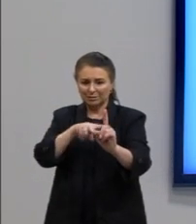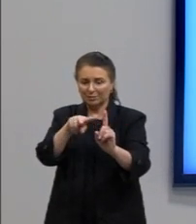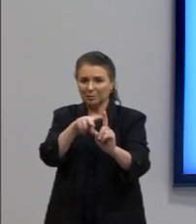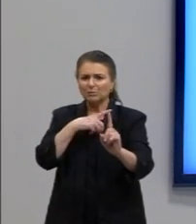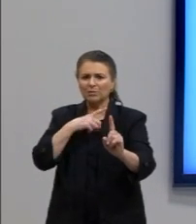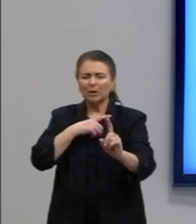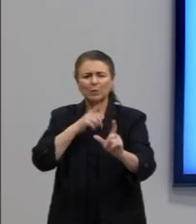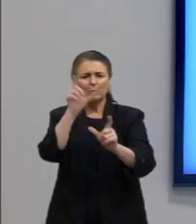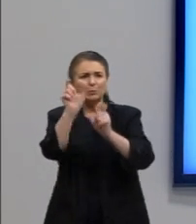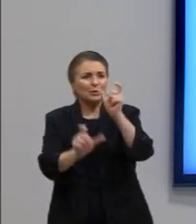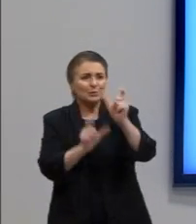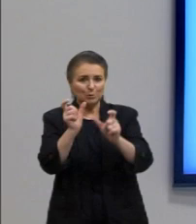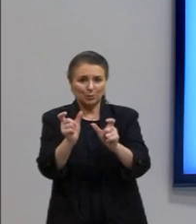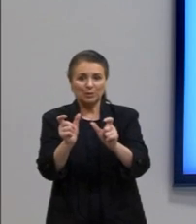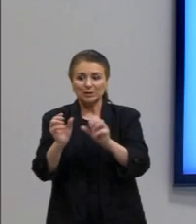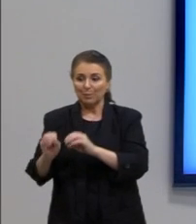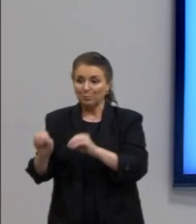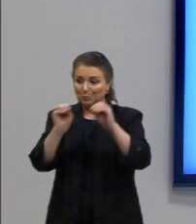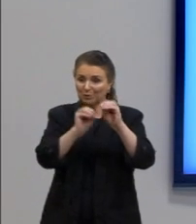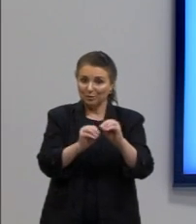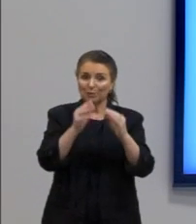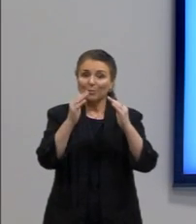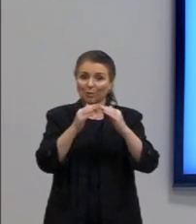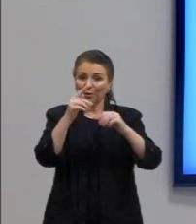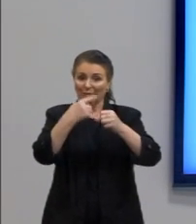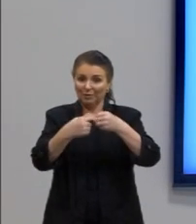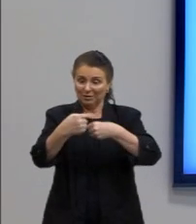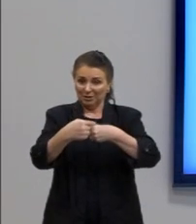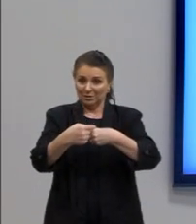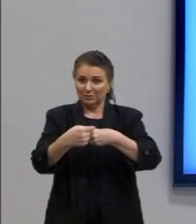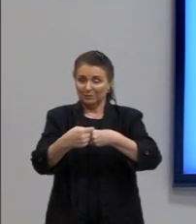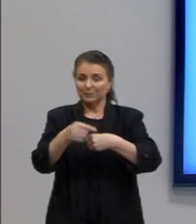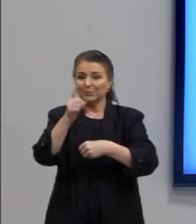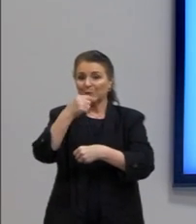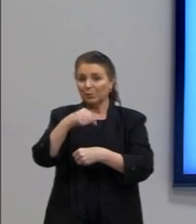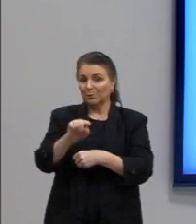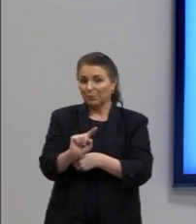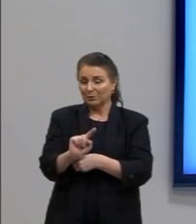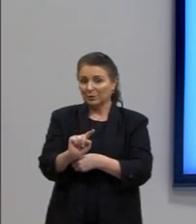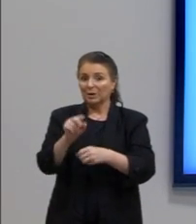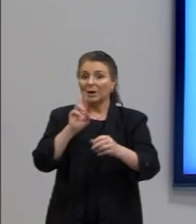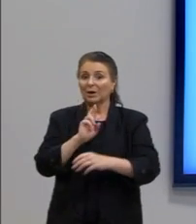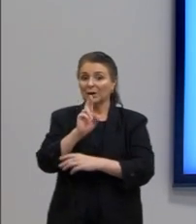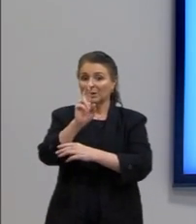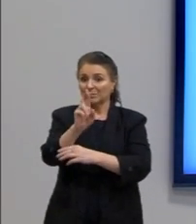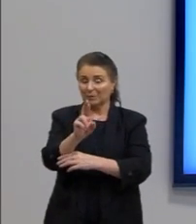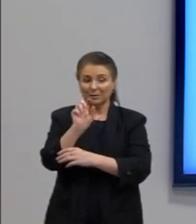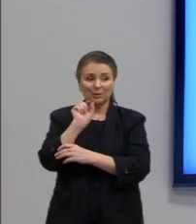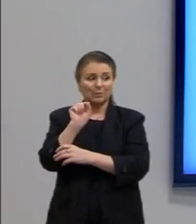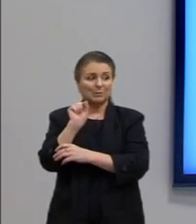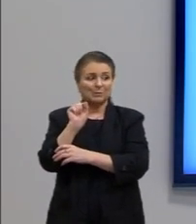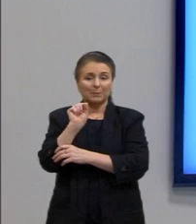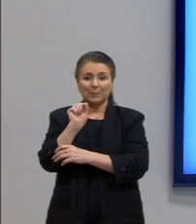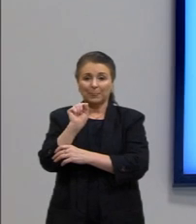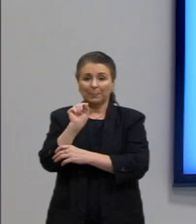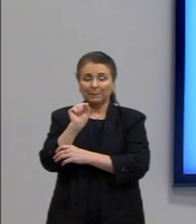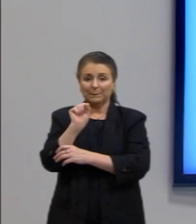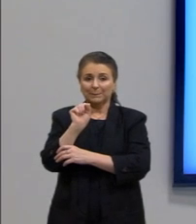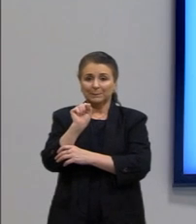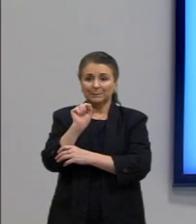para as cidades. Vamos ver o próximo slide, o vai nos dizer. Justamente a resposta, aglomeração. Foi